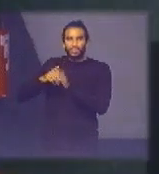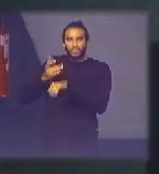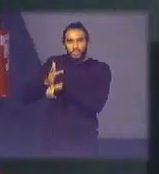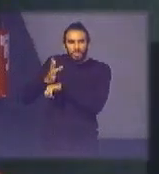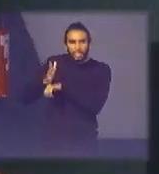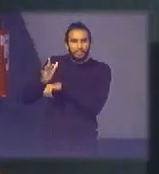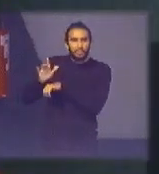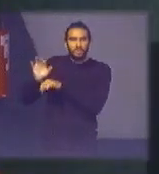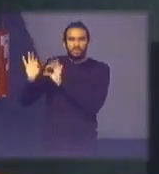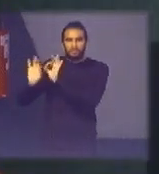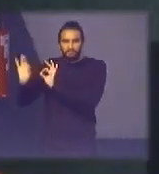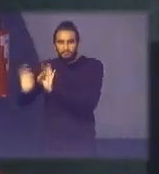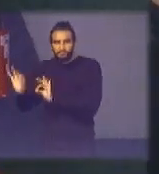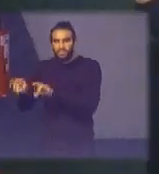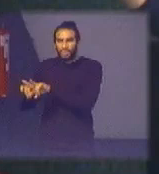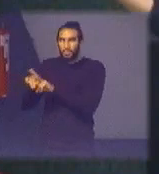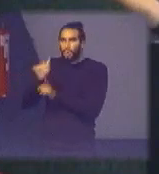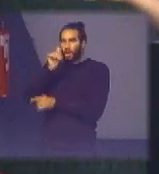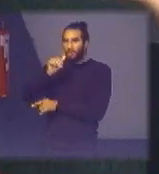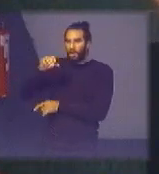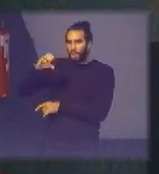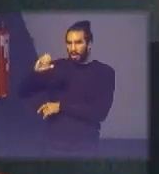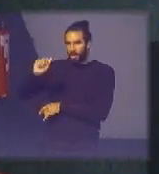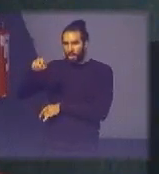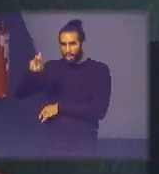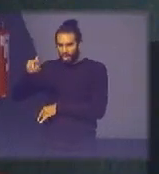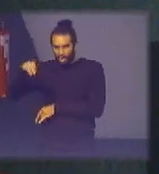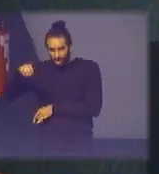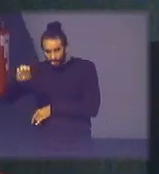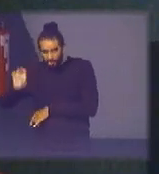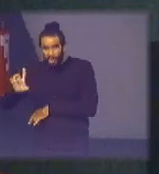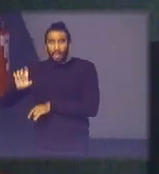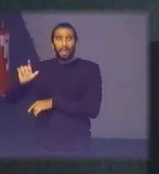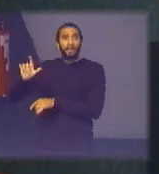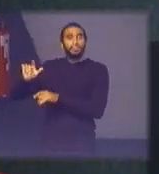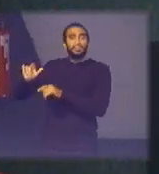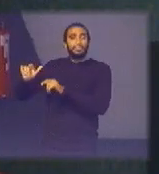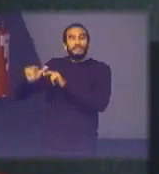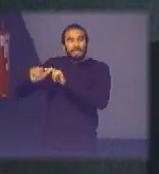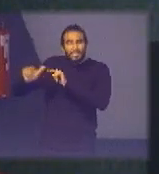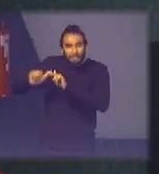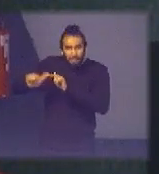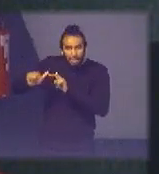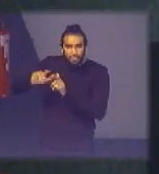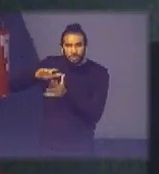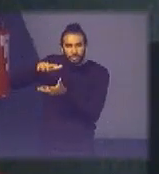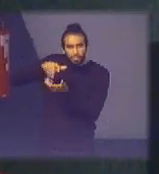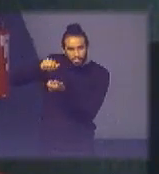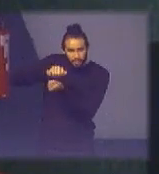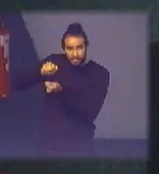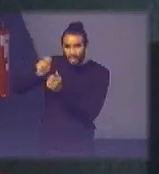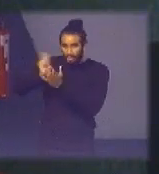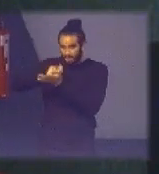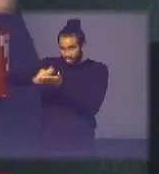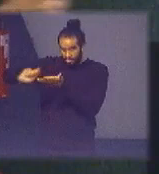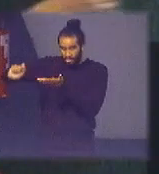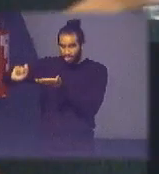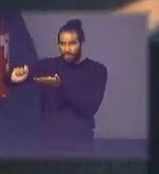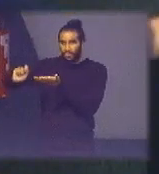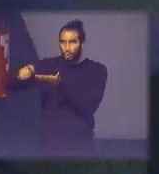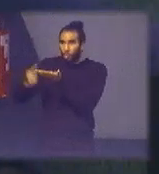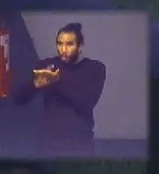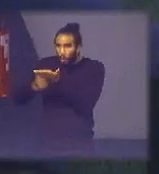Carmen Mesquita e esse trabalho de sustentabilidade que tem lá na câmara federal e ele escreveu esse livro que ele